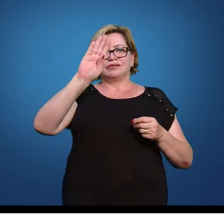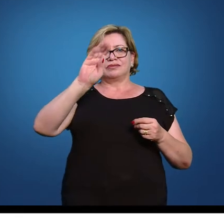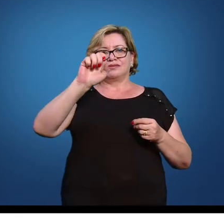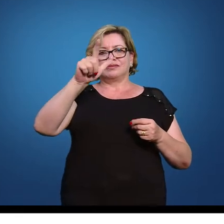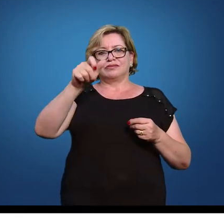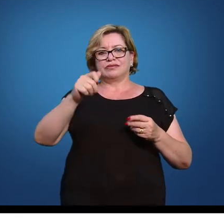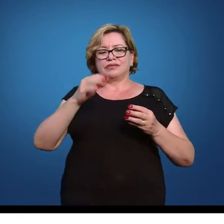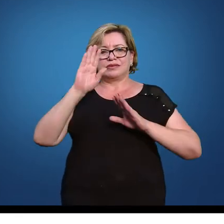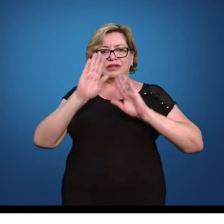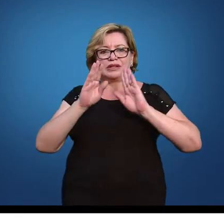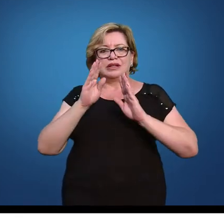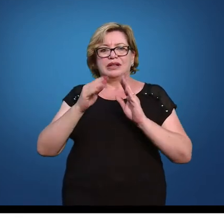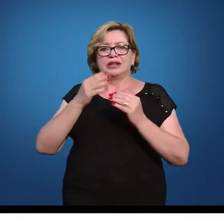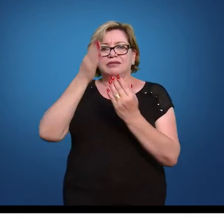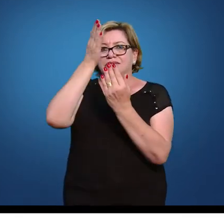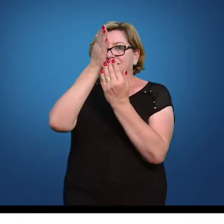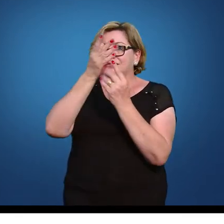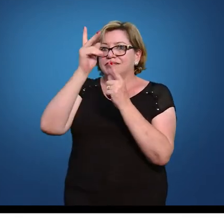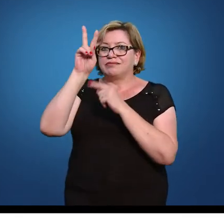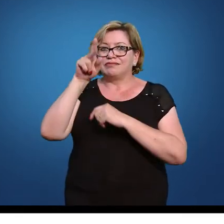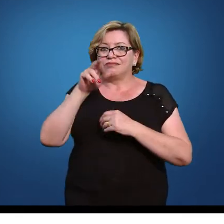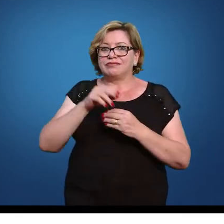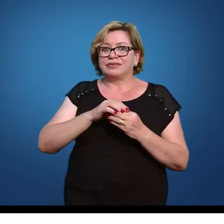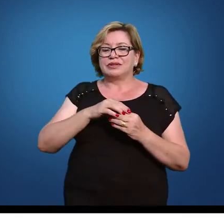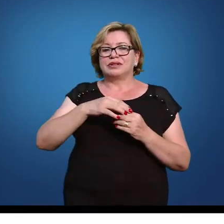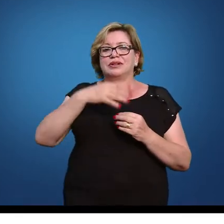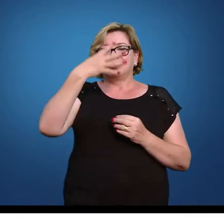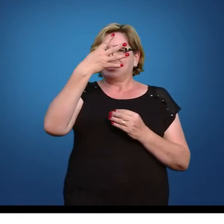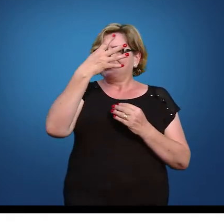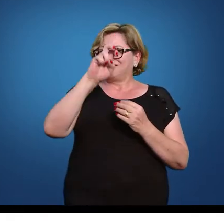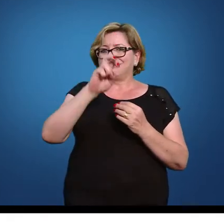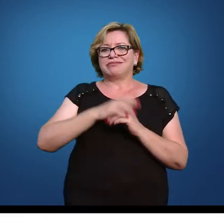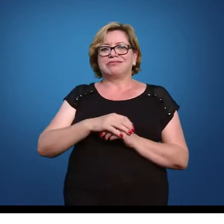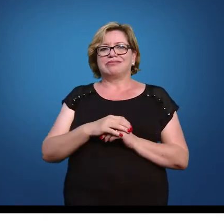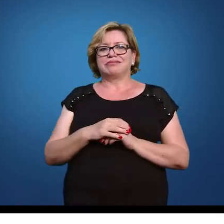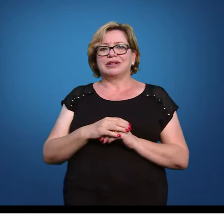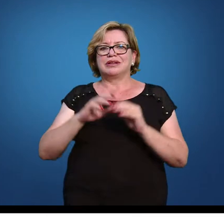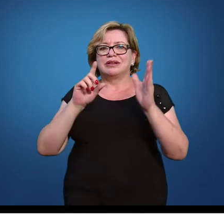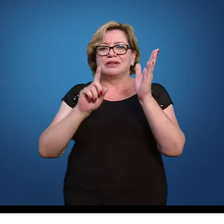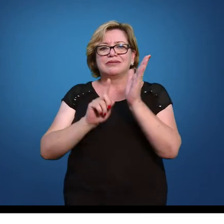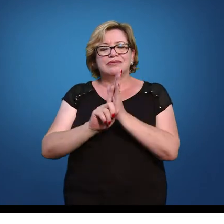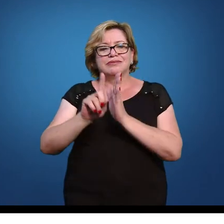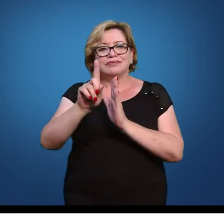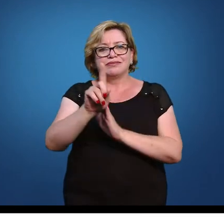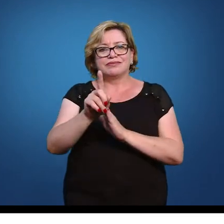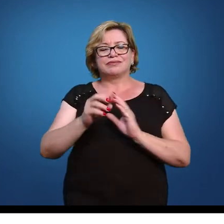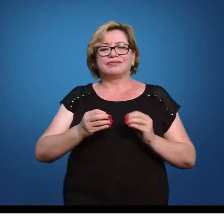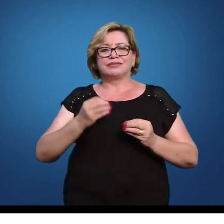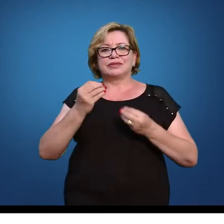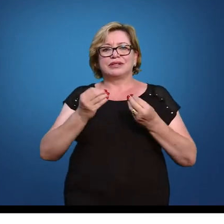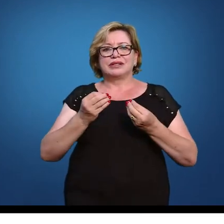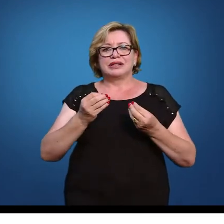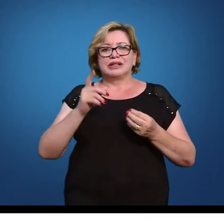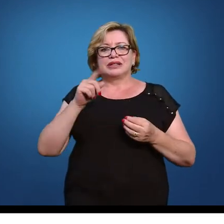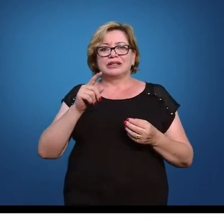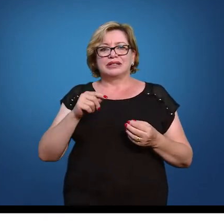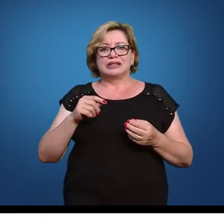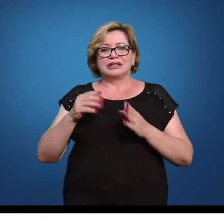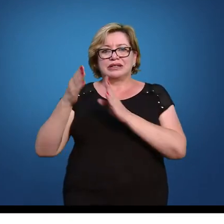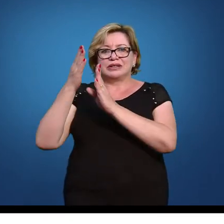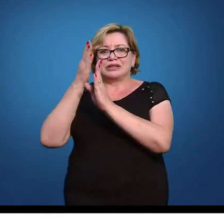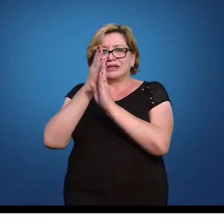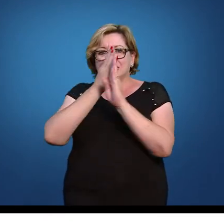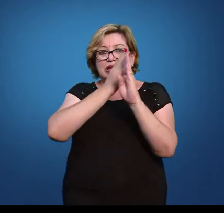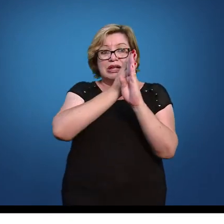maneiras a média continua a mesma 45 a pergunta é ele quer saber o percentual